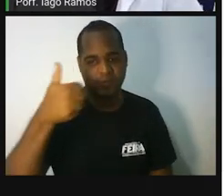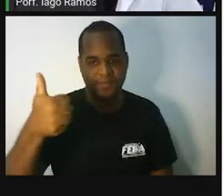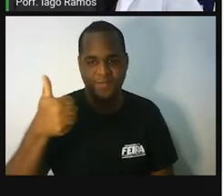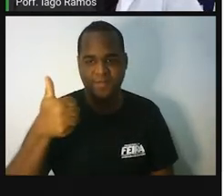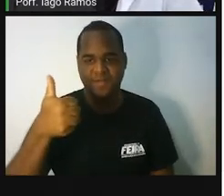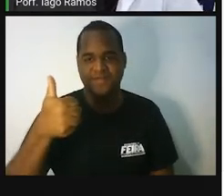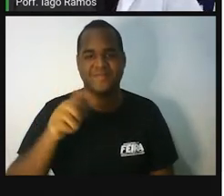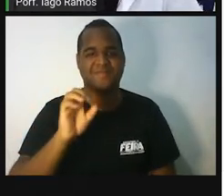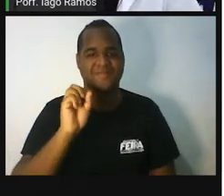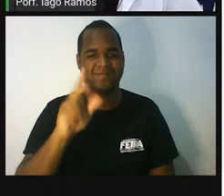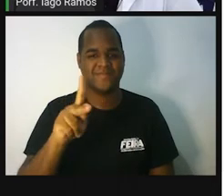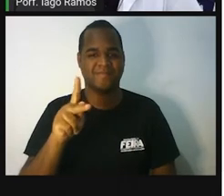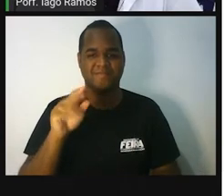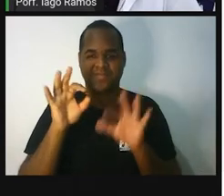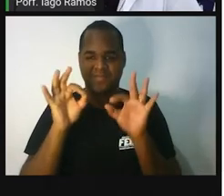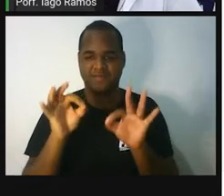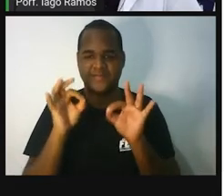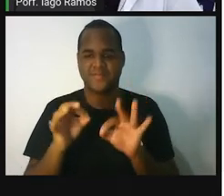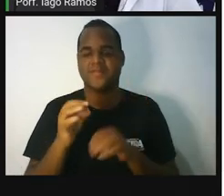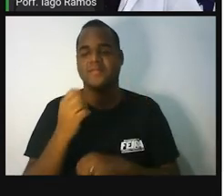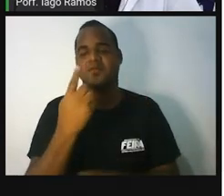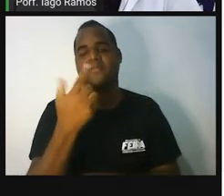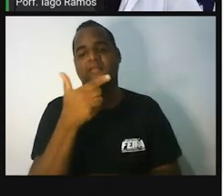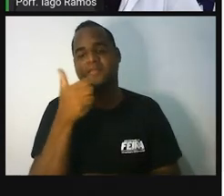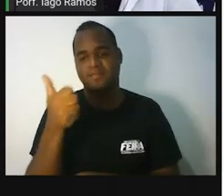Beleza. 6.121.